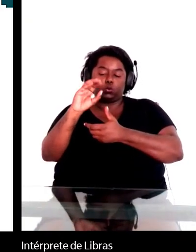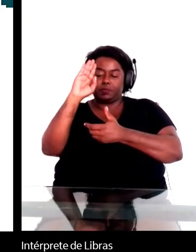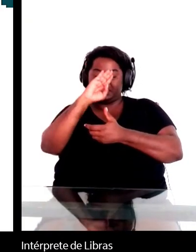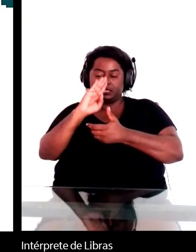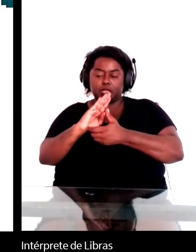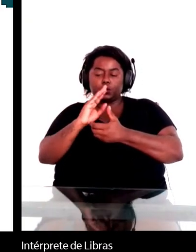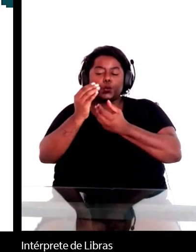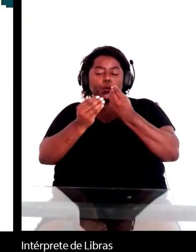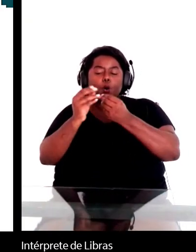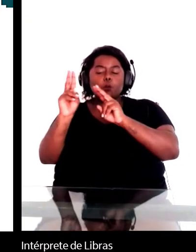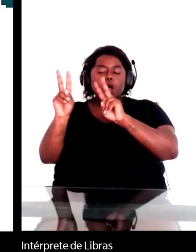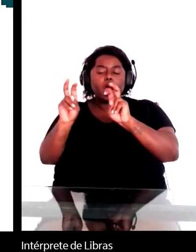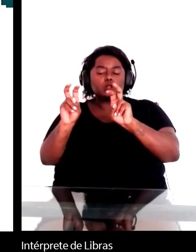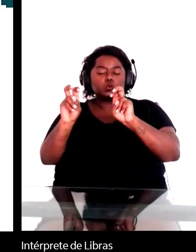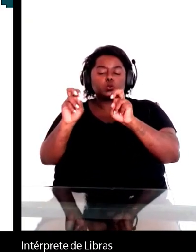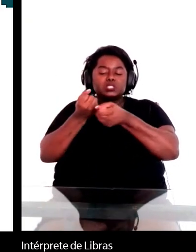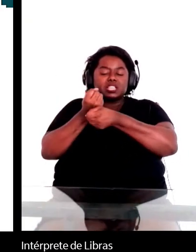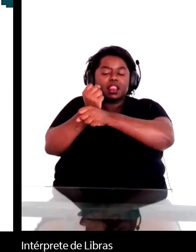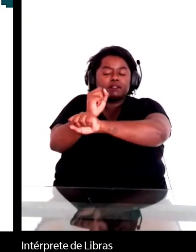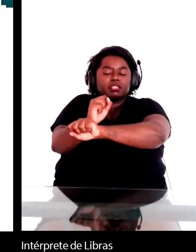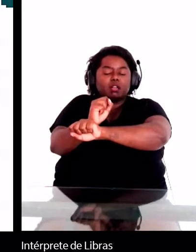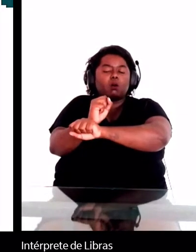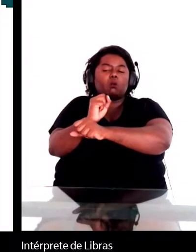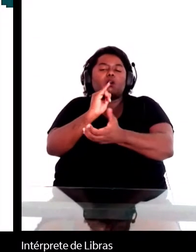No próximo slide,